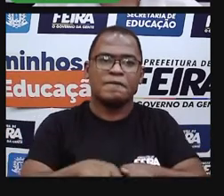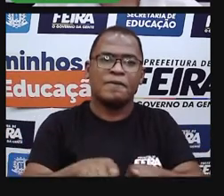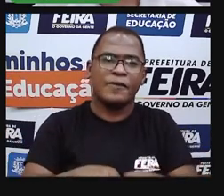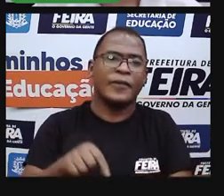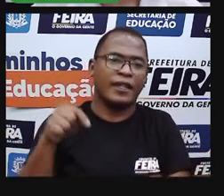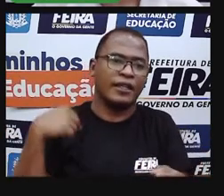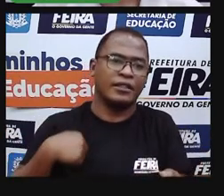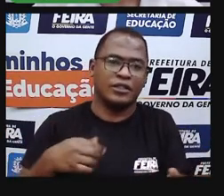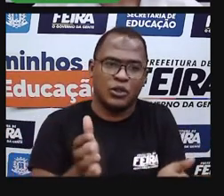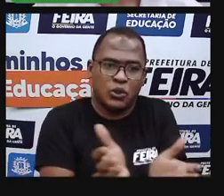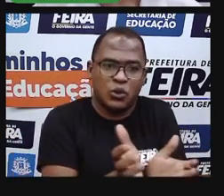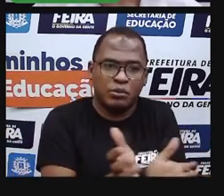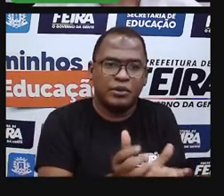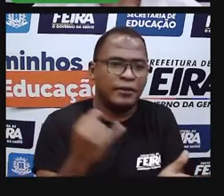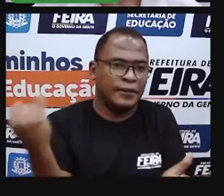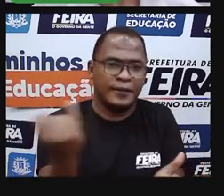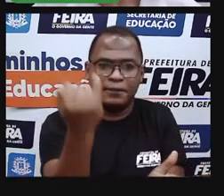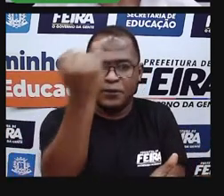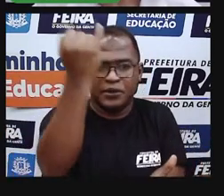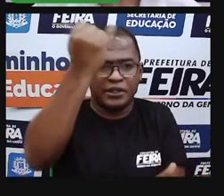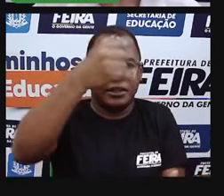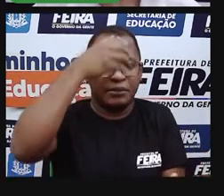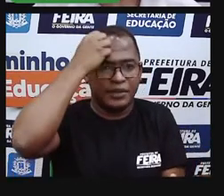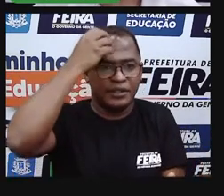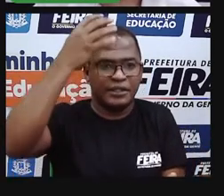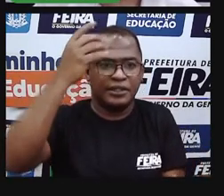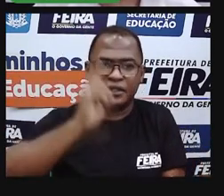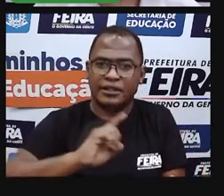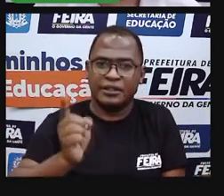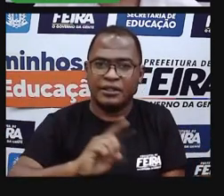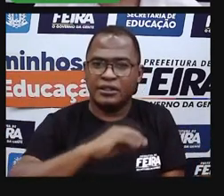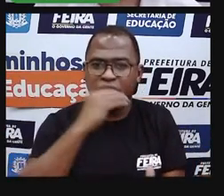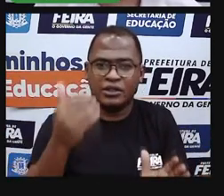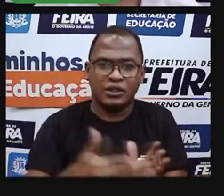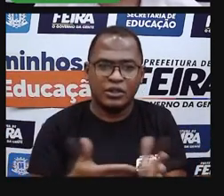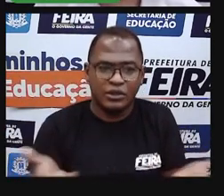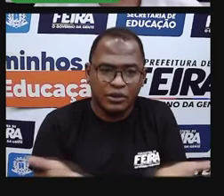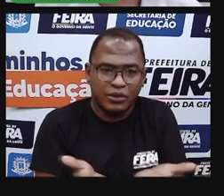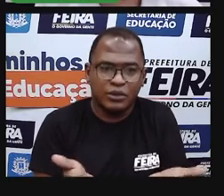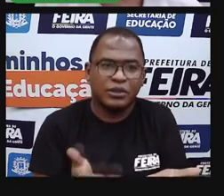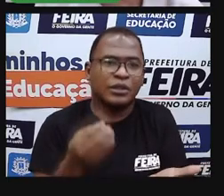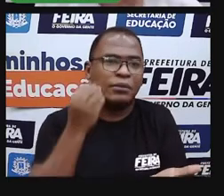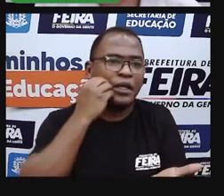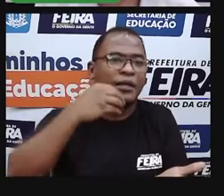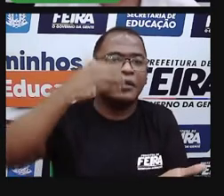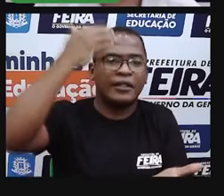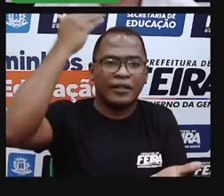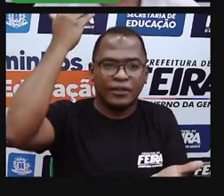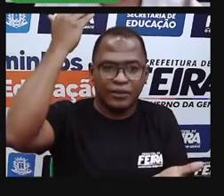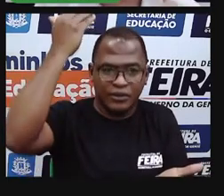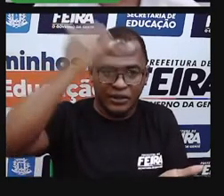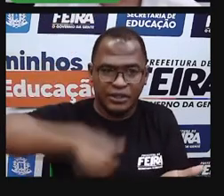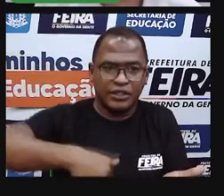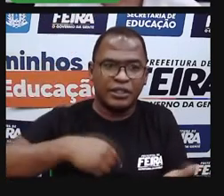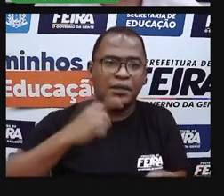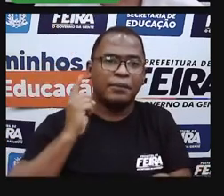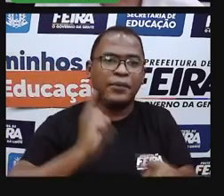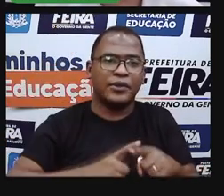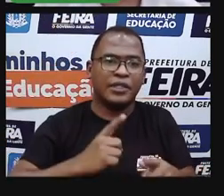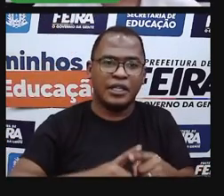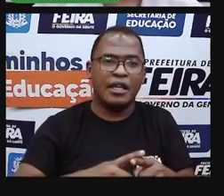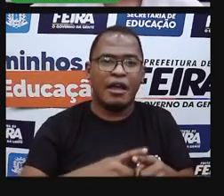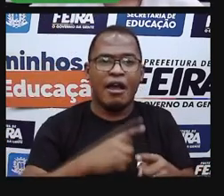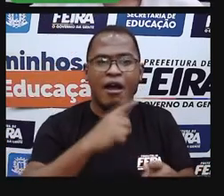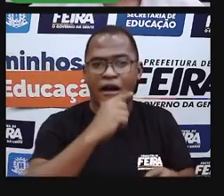comunidades. E que, se a gente puder lutar junto com eles também, para garantir de alguns direitos que são negados. Eles precisam buscar